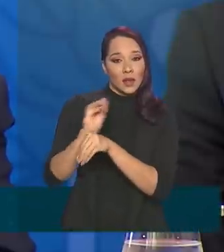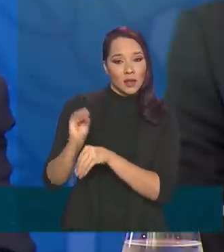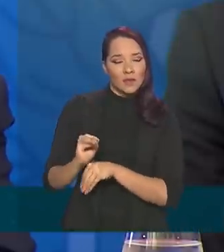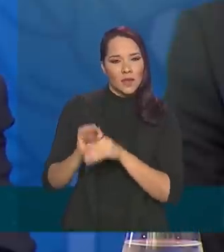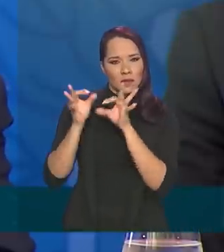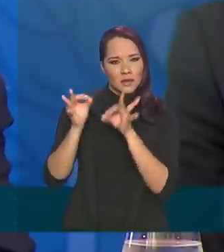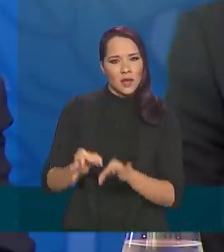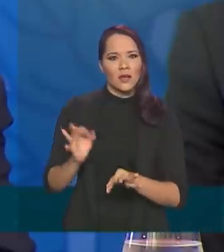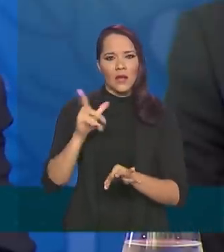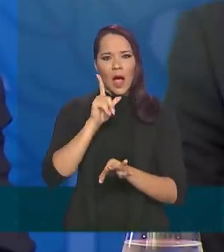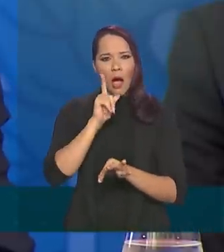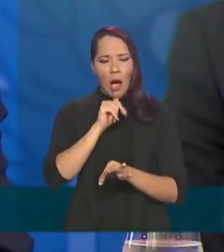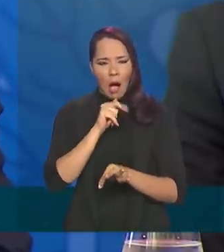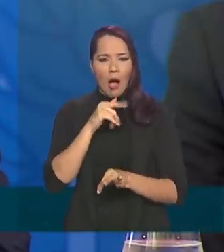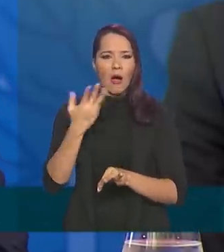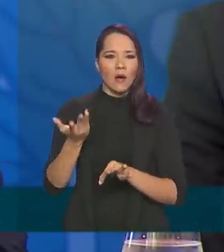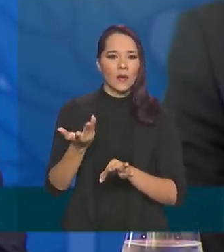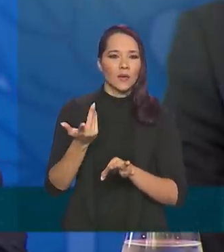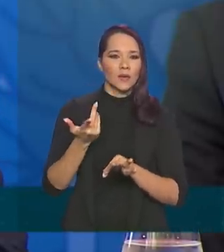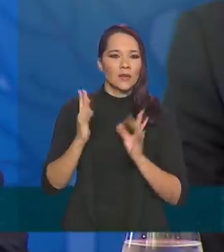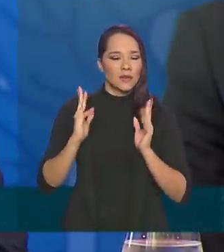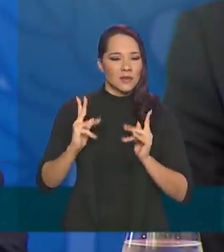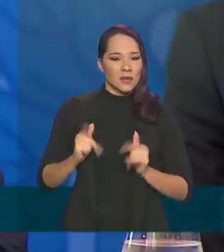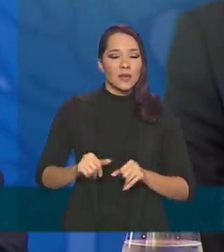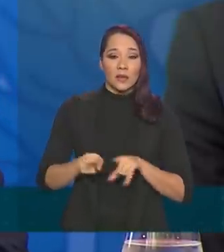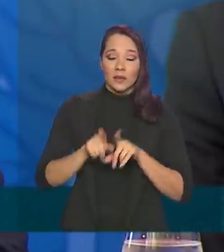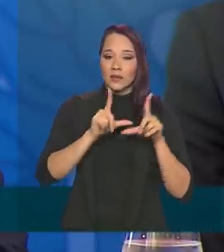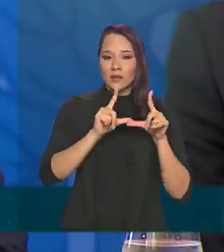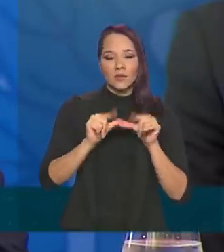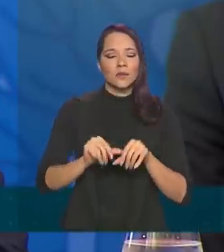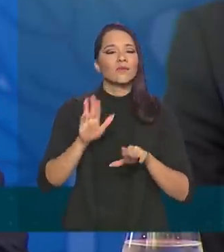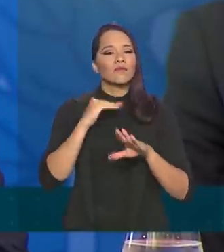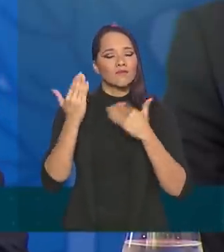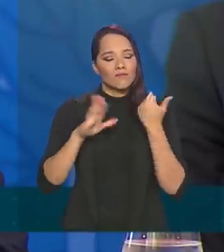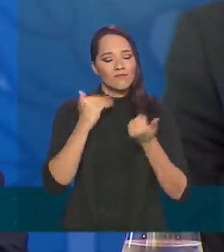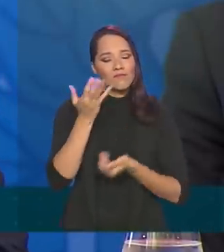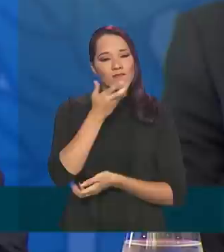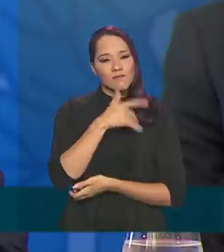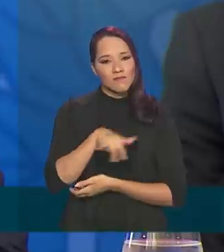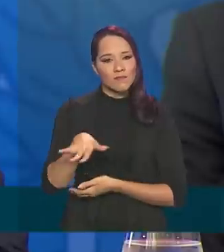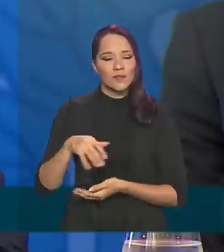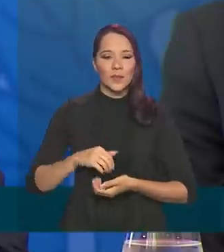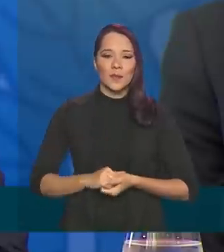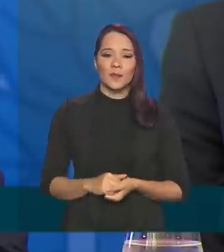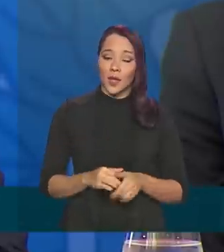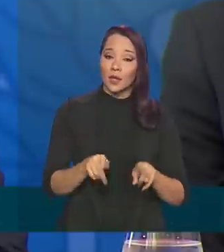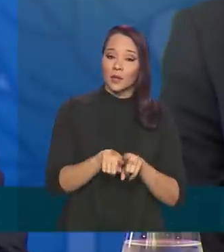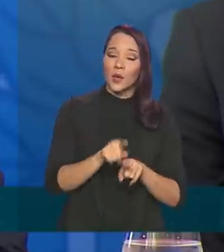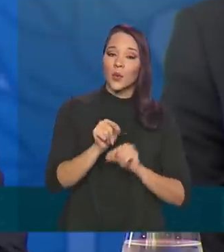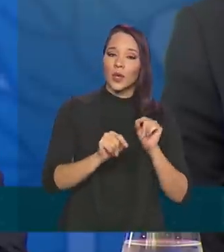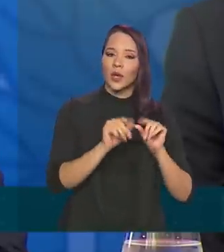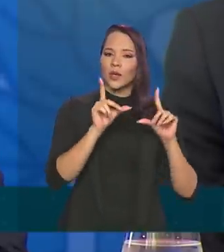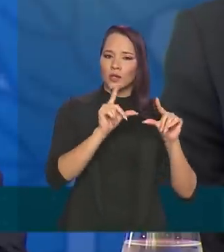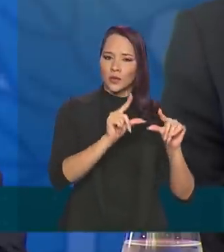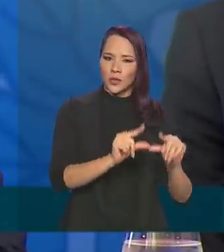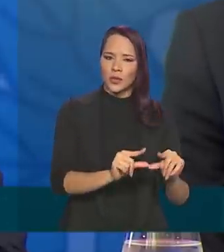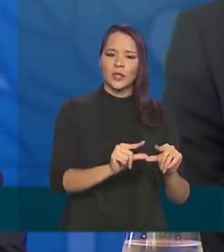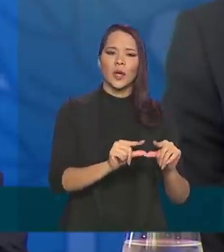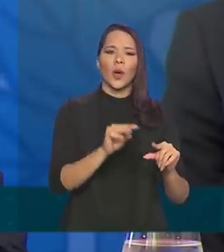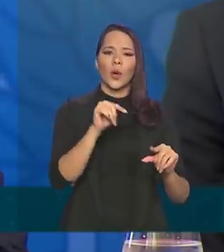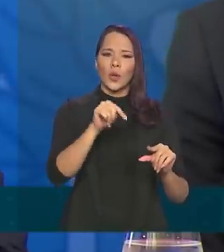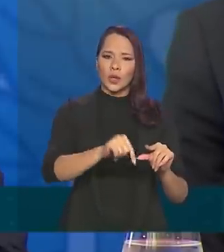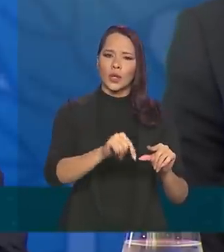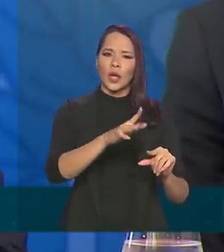adequado das águas e também diminuição da mortalidade infantil. E também diminuição da pressão